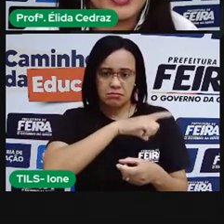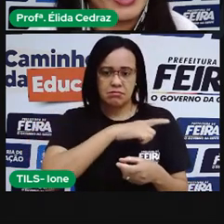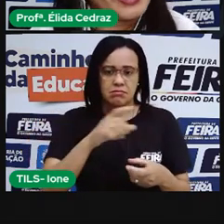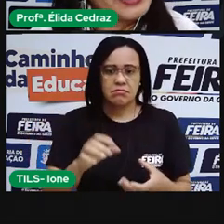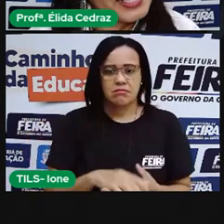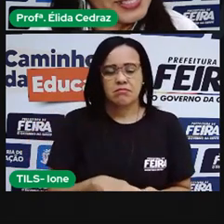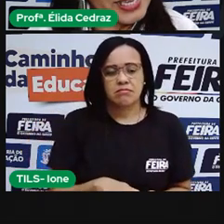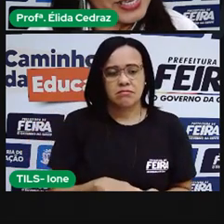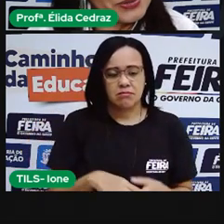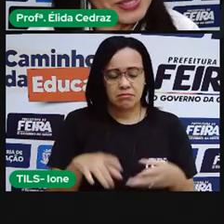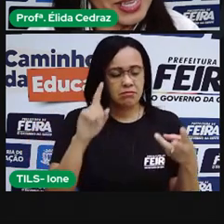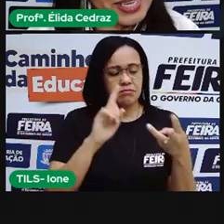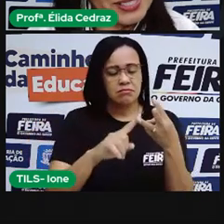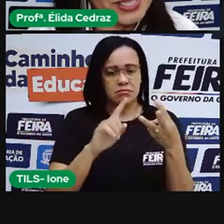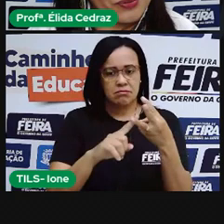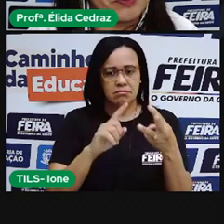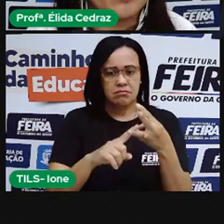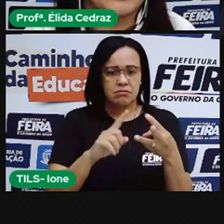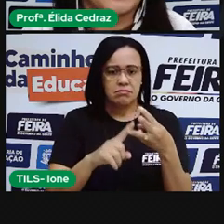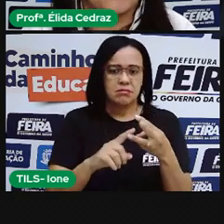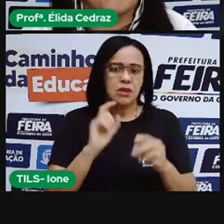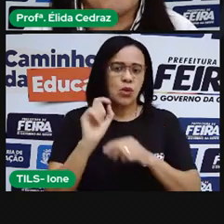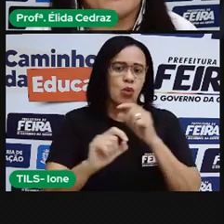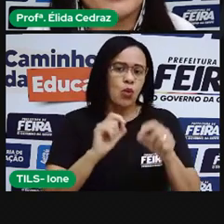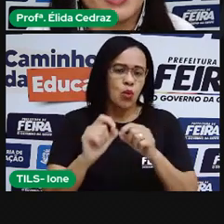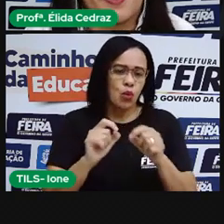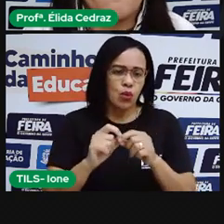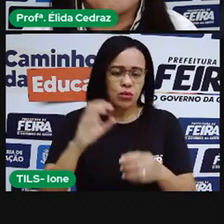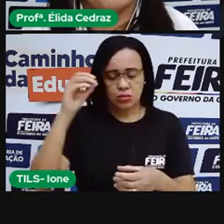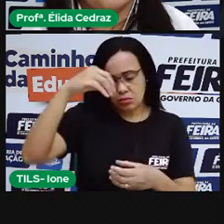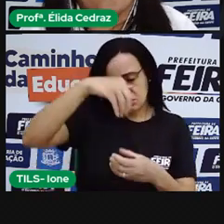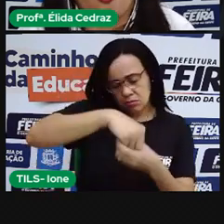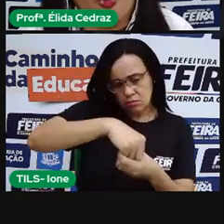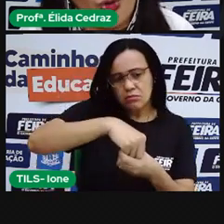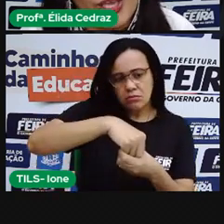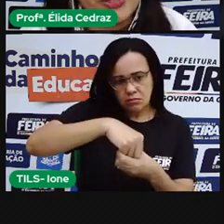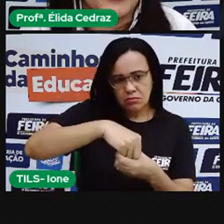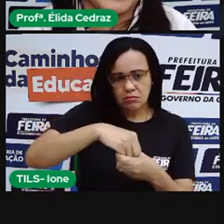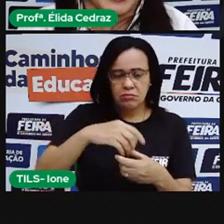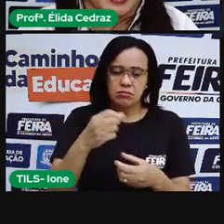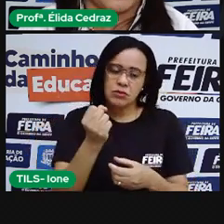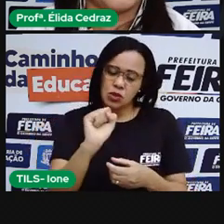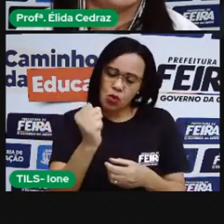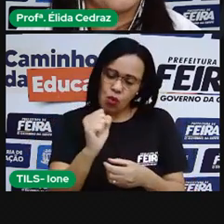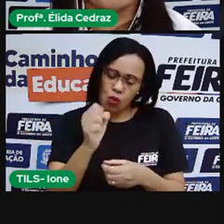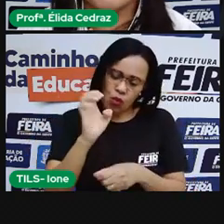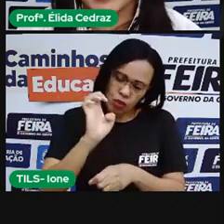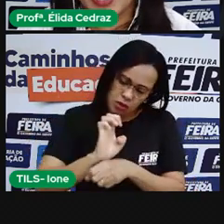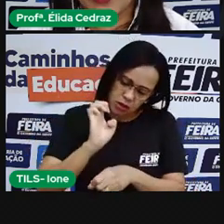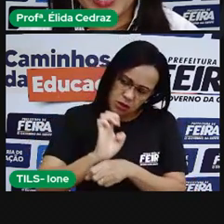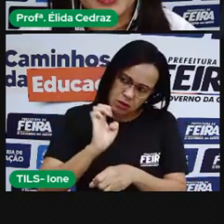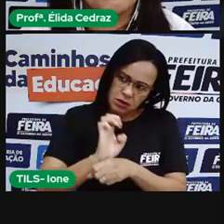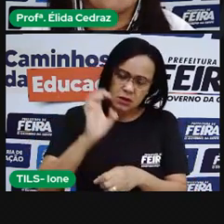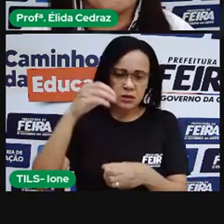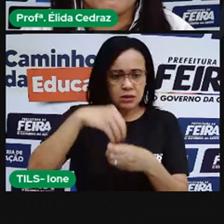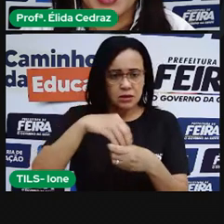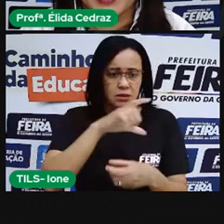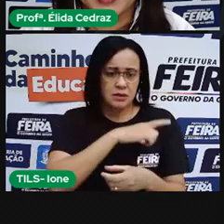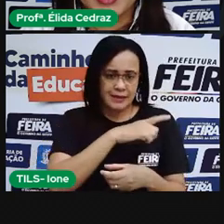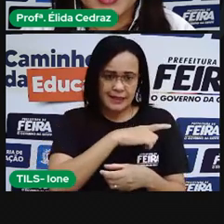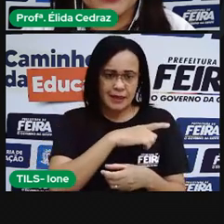A terceira constelação, composta por oito estados, Piauí,